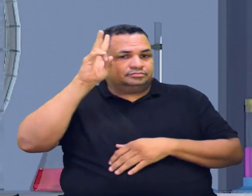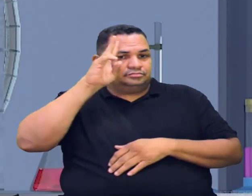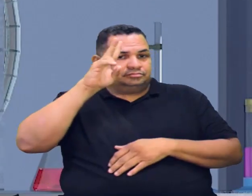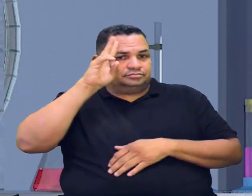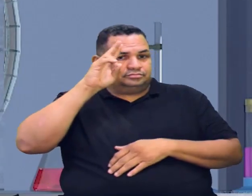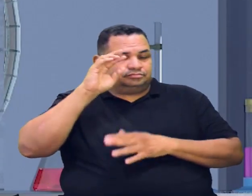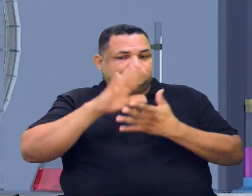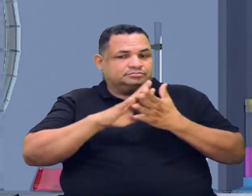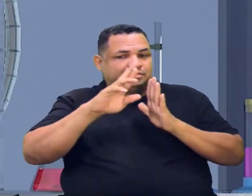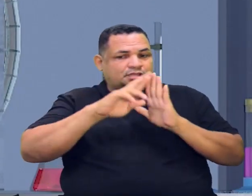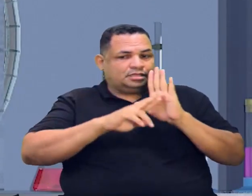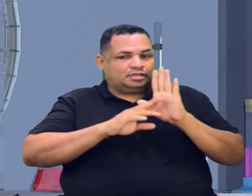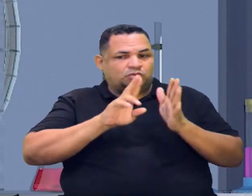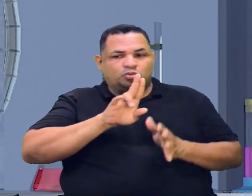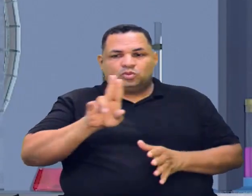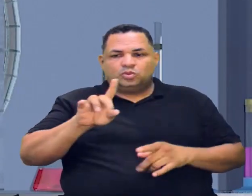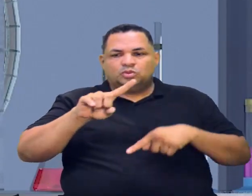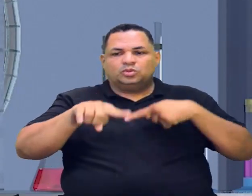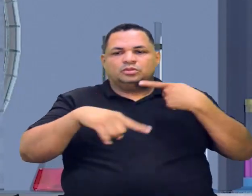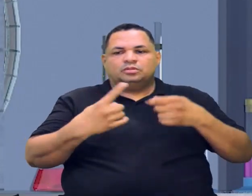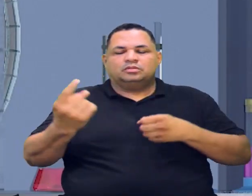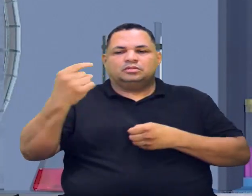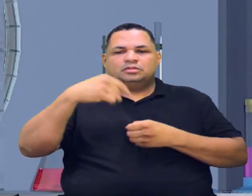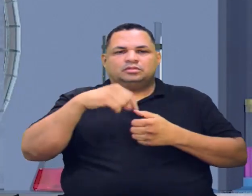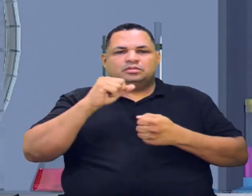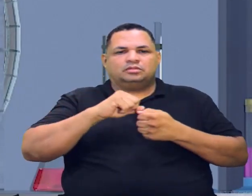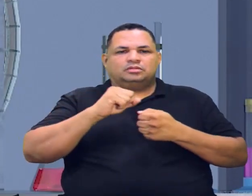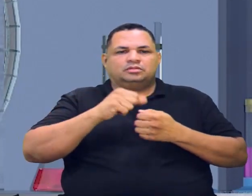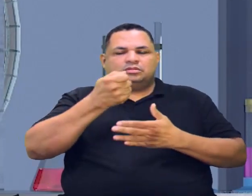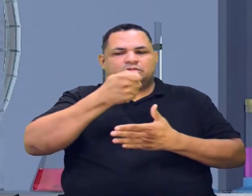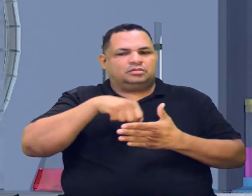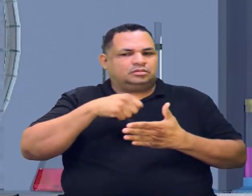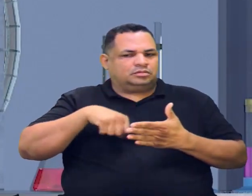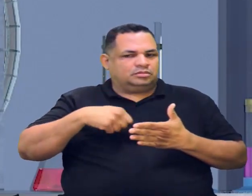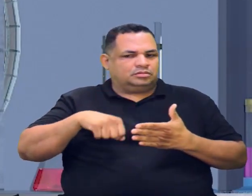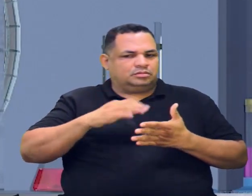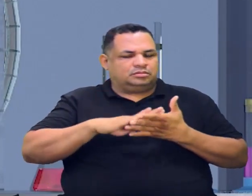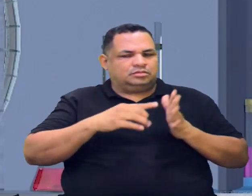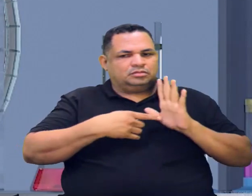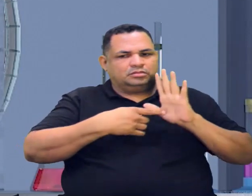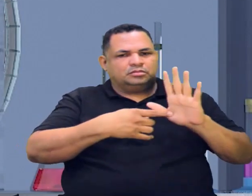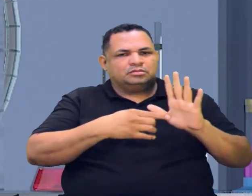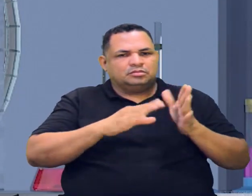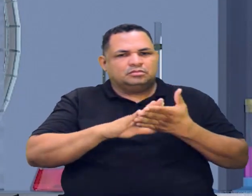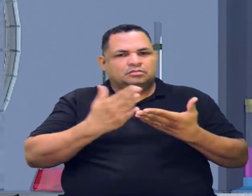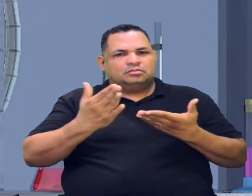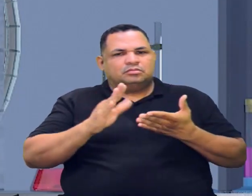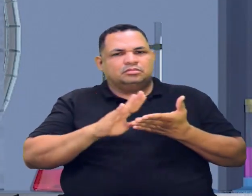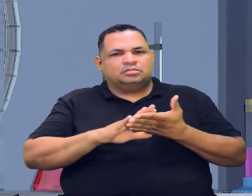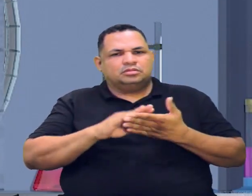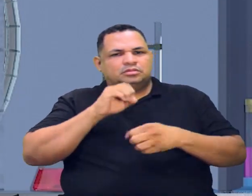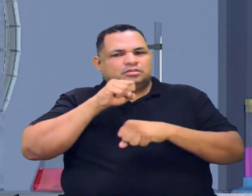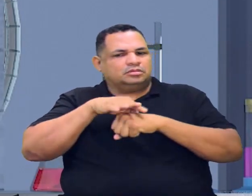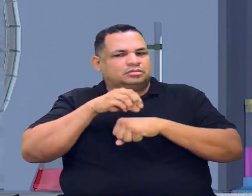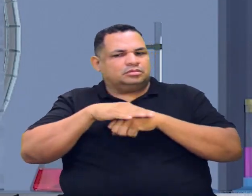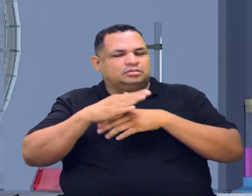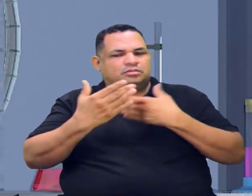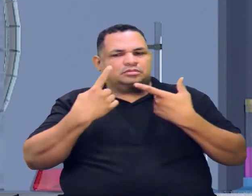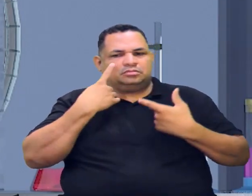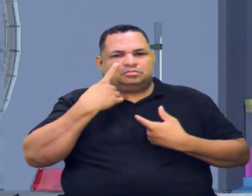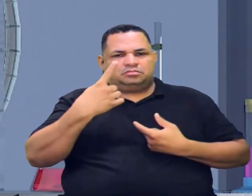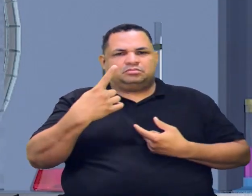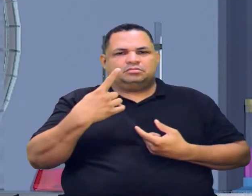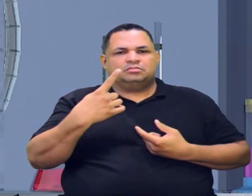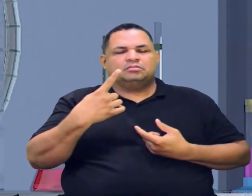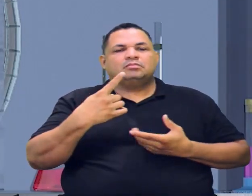das regras de nomenclatura. E depois eu volto para a gente fazer a correção e mostrar aí uns macetes para facilitar, para identificar